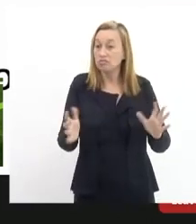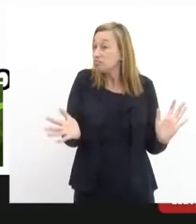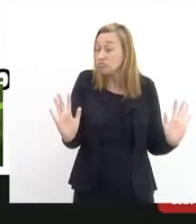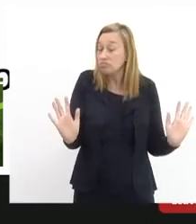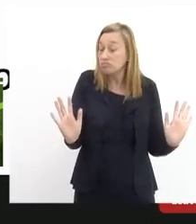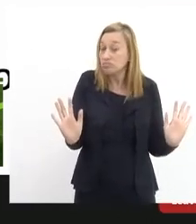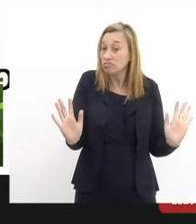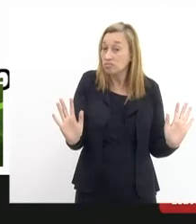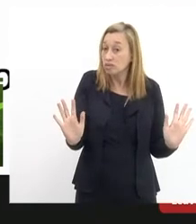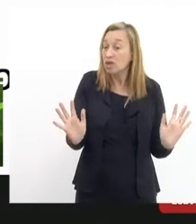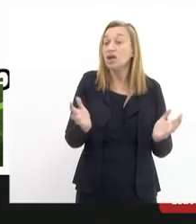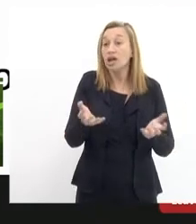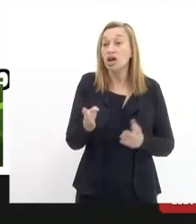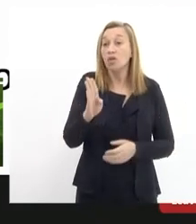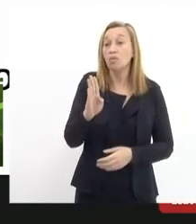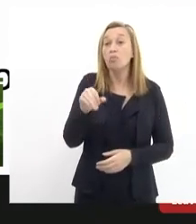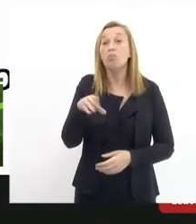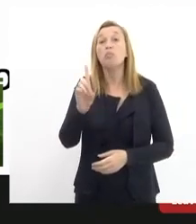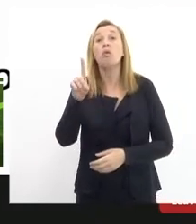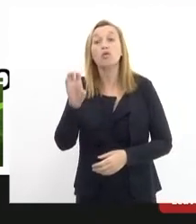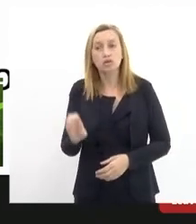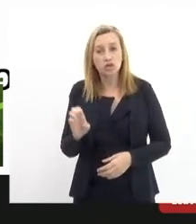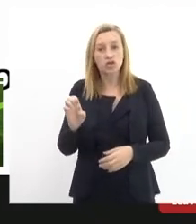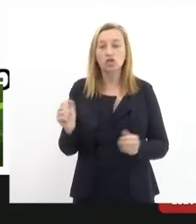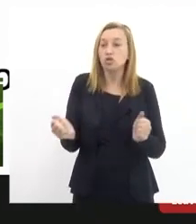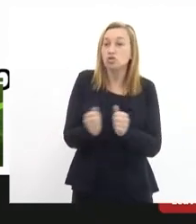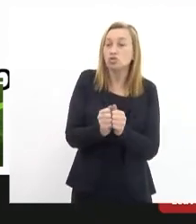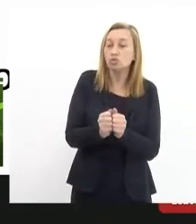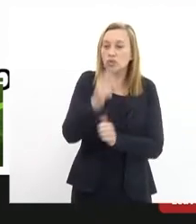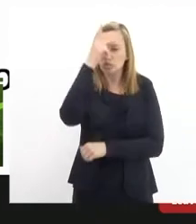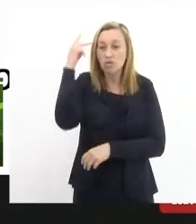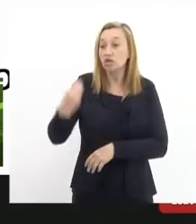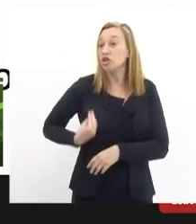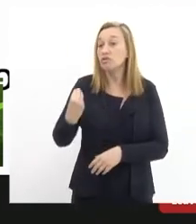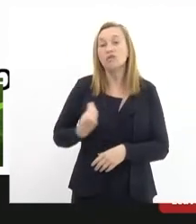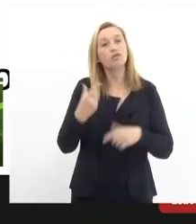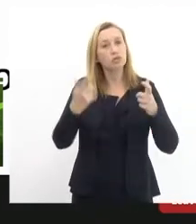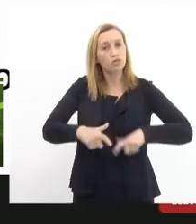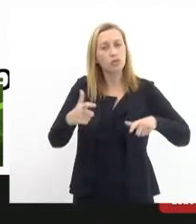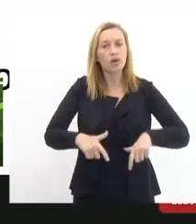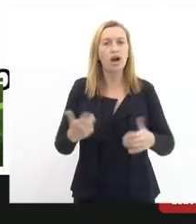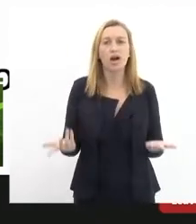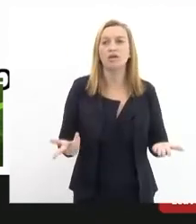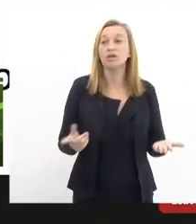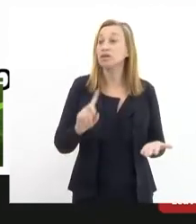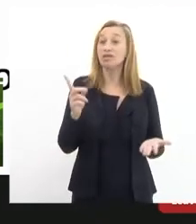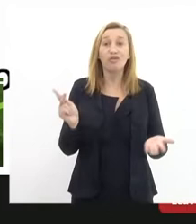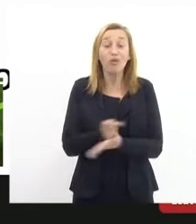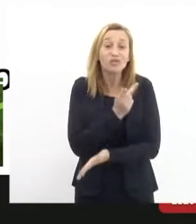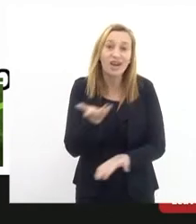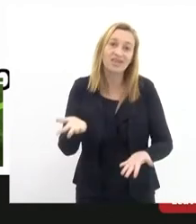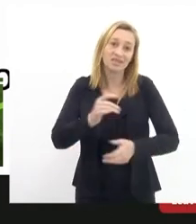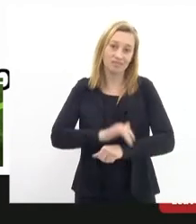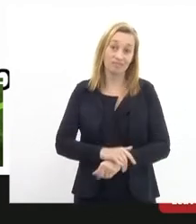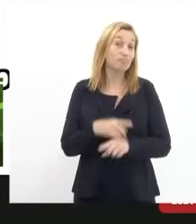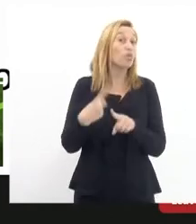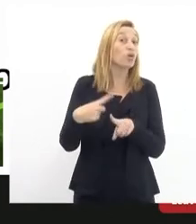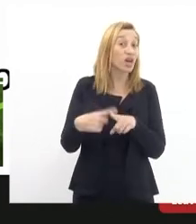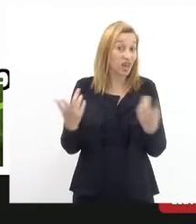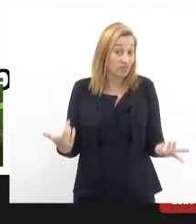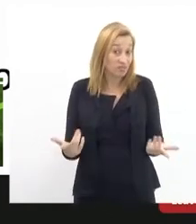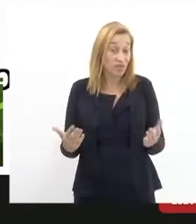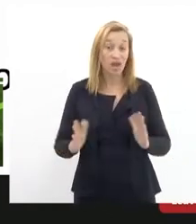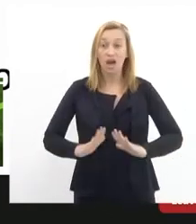andar no bonde de Santa Tereza com os moradores. E o que passa não vai acontecer. Porque o